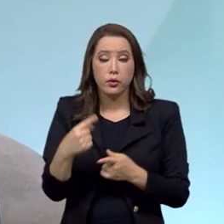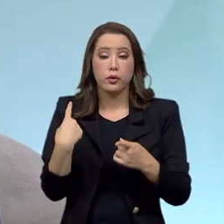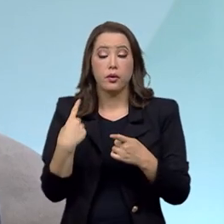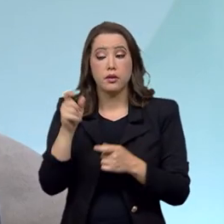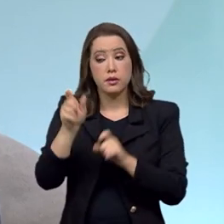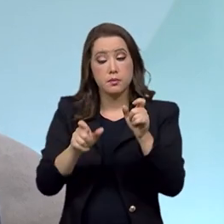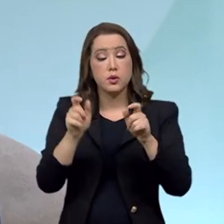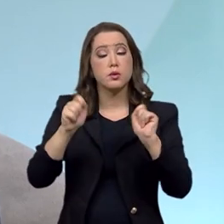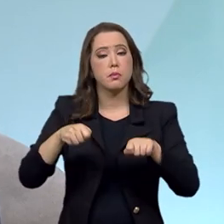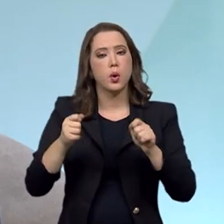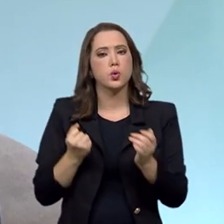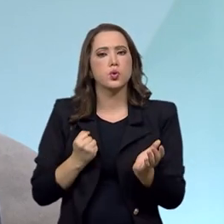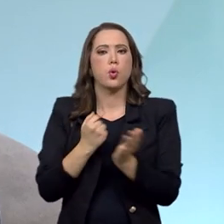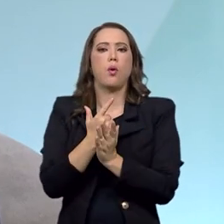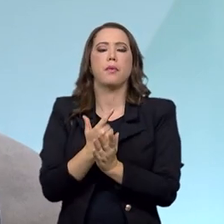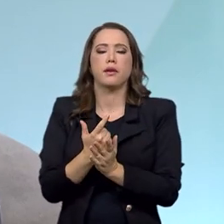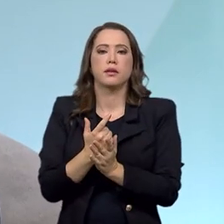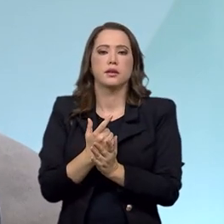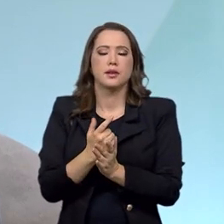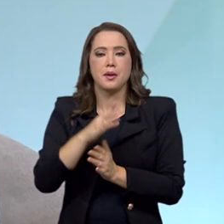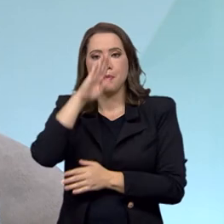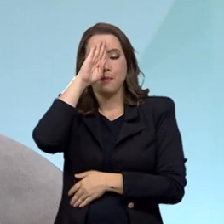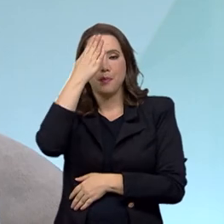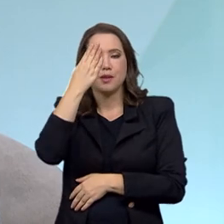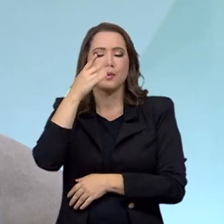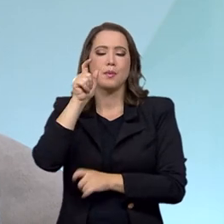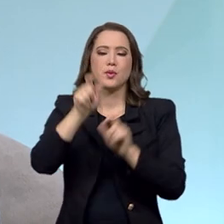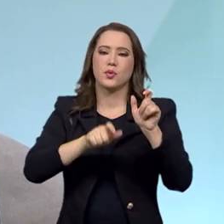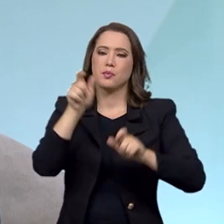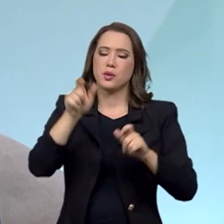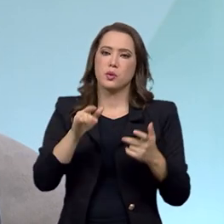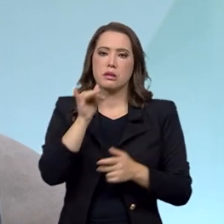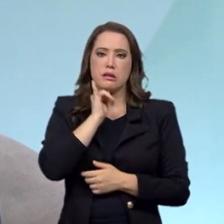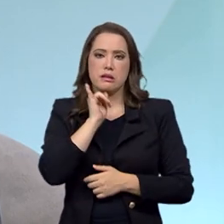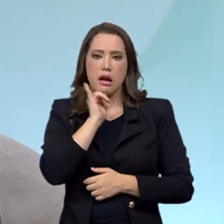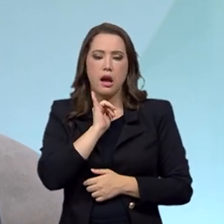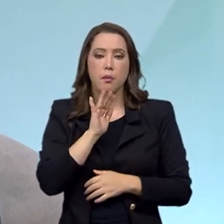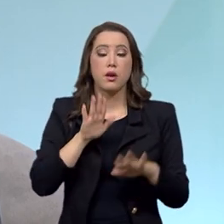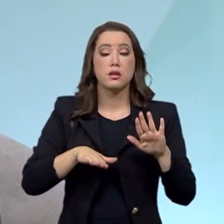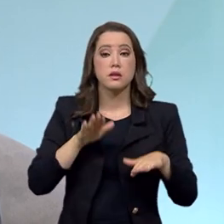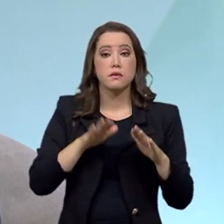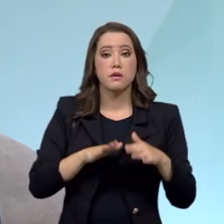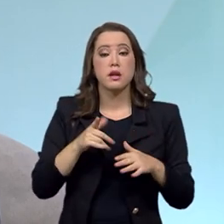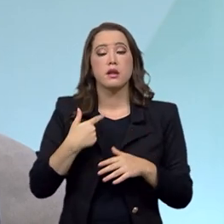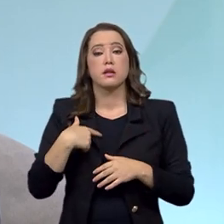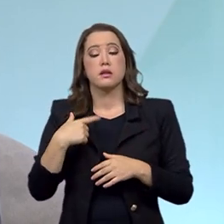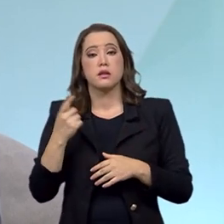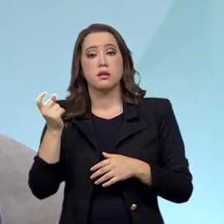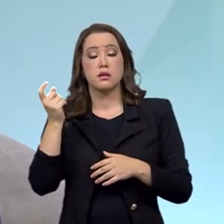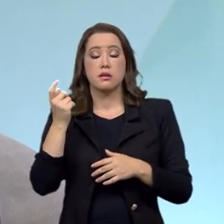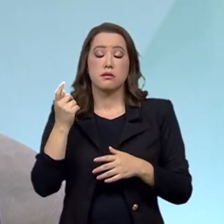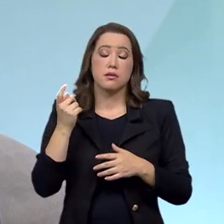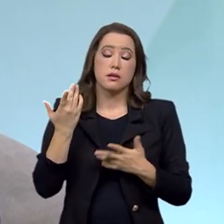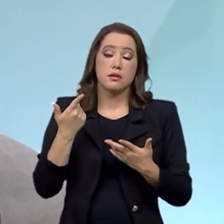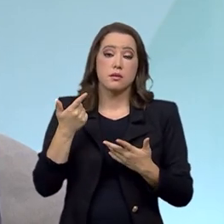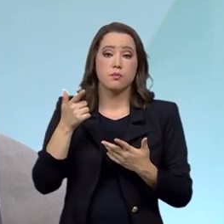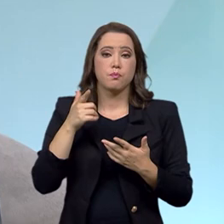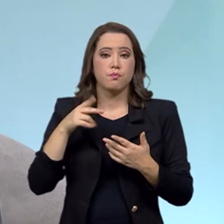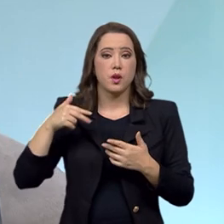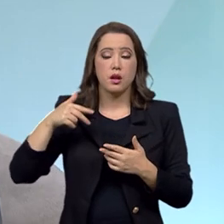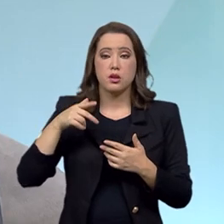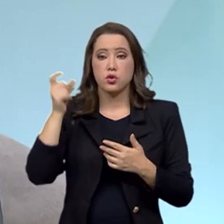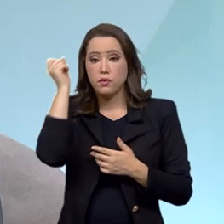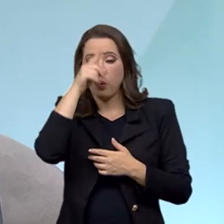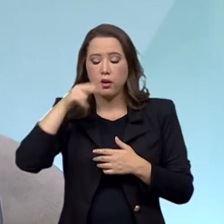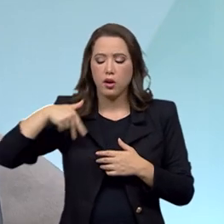pessoas adquiram esses bens, sobretudo as pessoas, por exemplo, que têm alguma dificuldade de locomoção, os cadeirantes, os deficientes físicos,